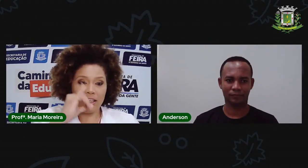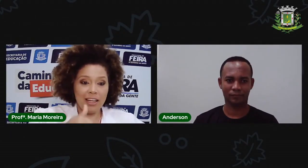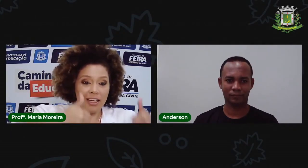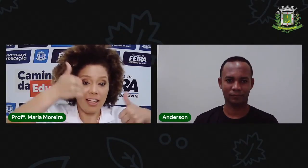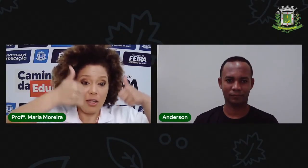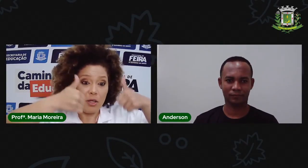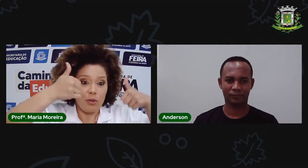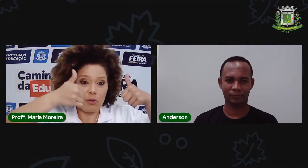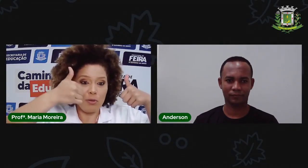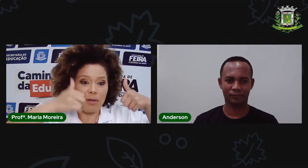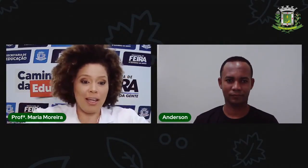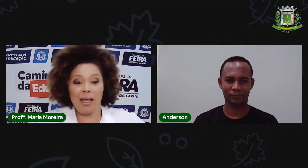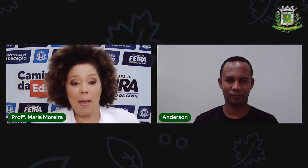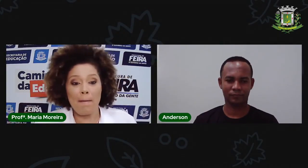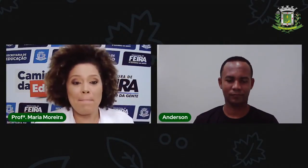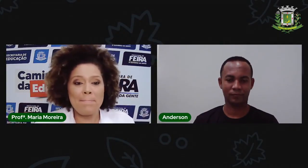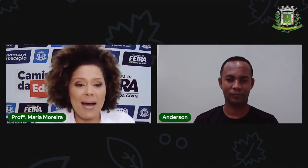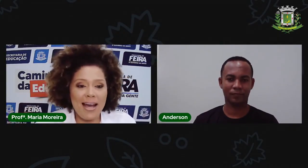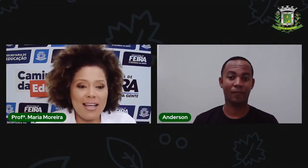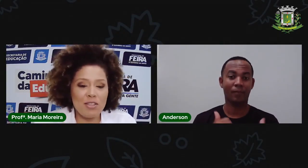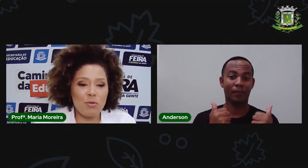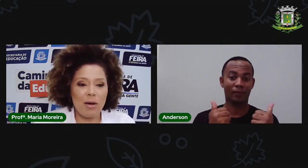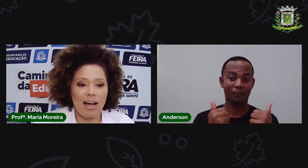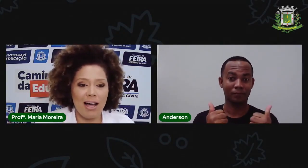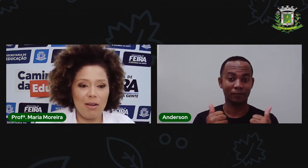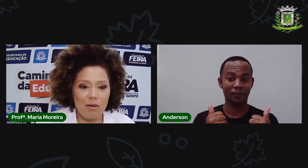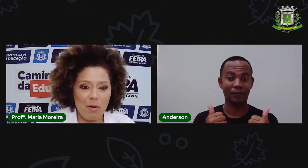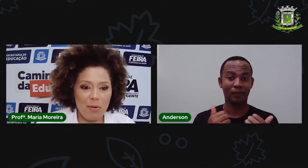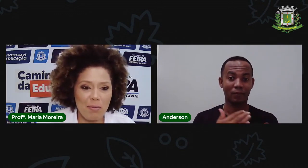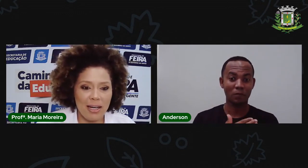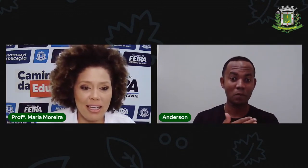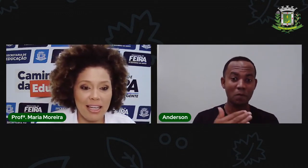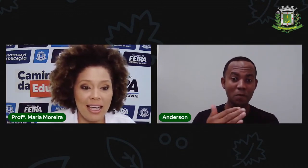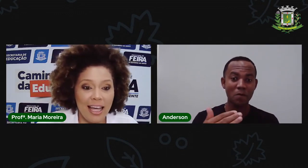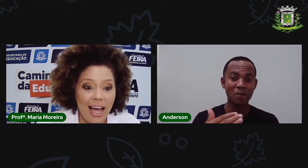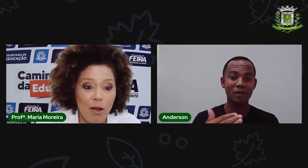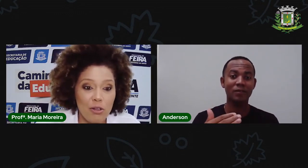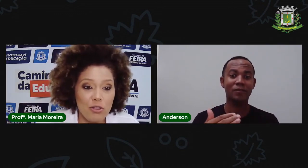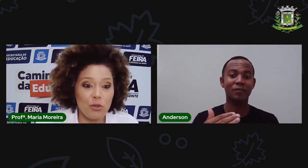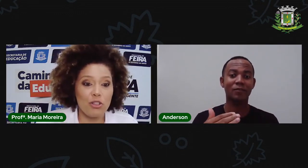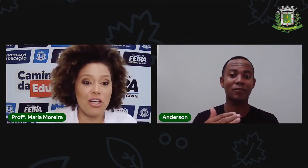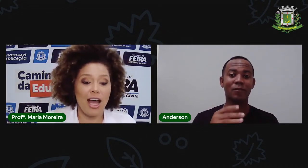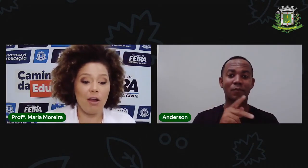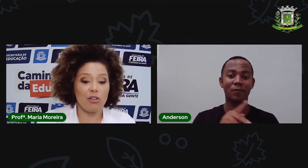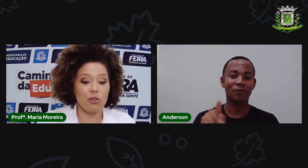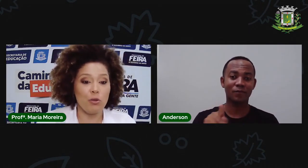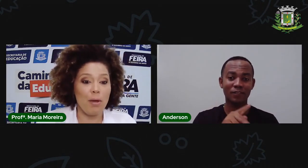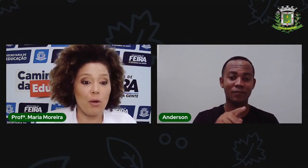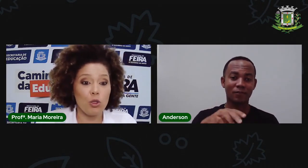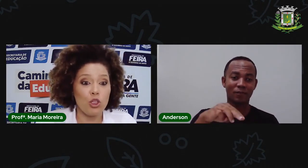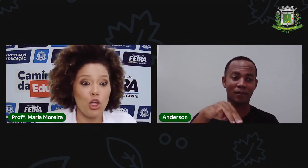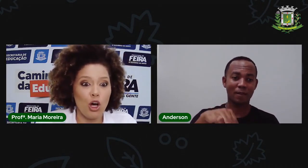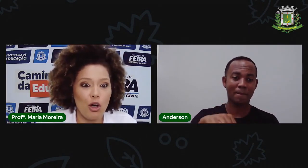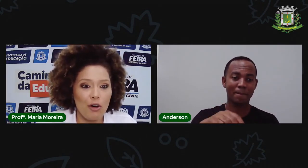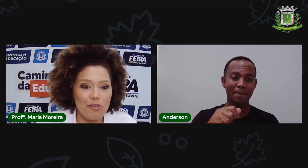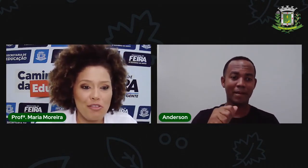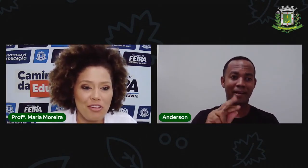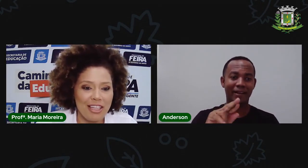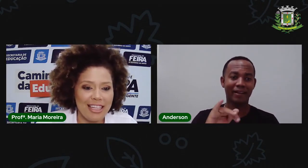Oi, tudo bem? Mais uma aula com a Pró Maria. E a aula de hoje é a aula de número